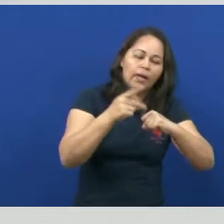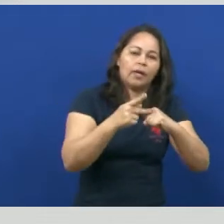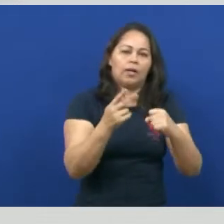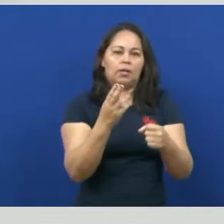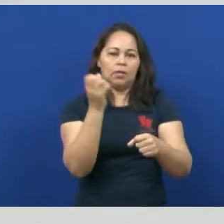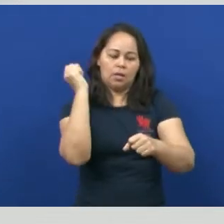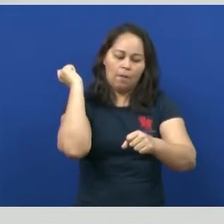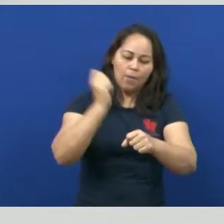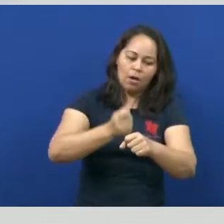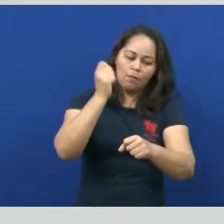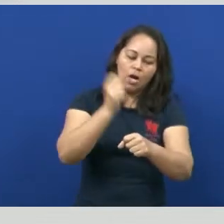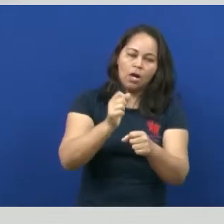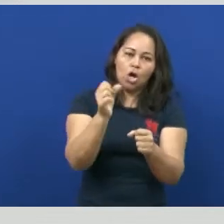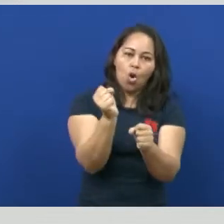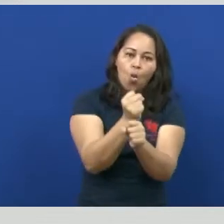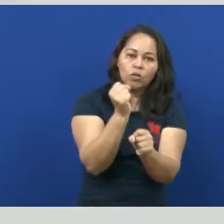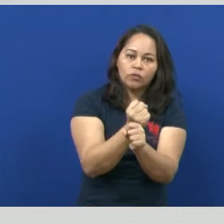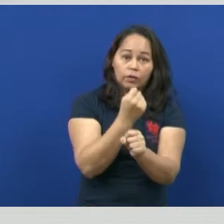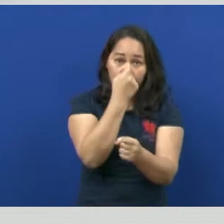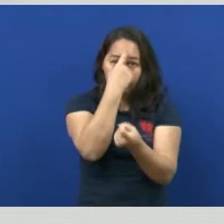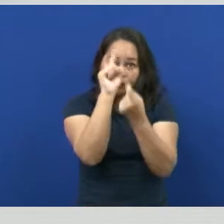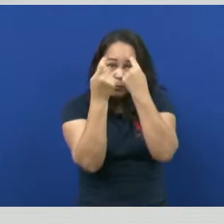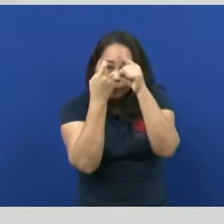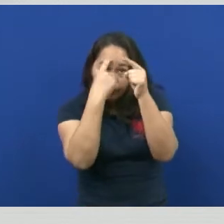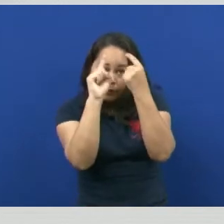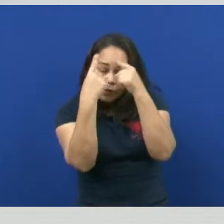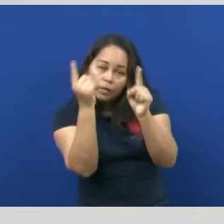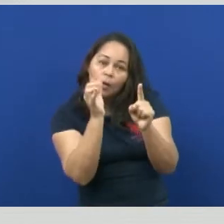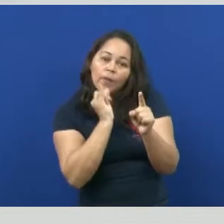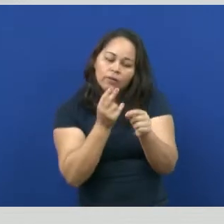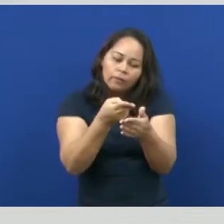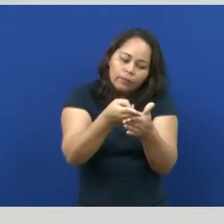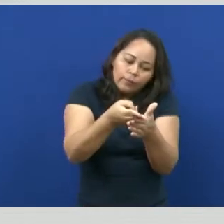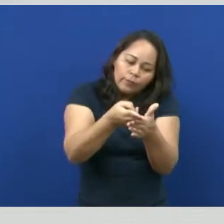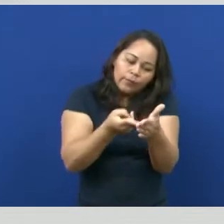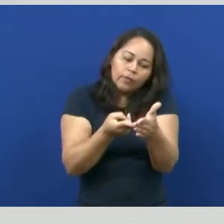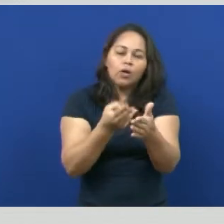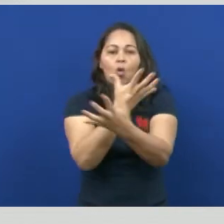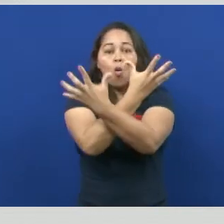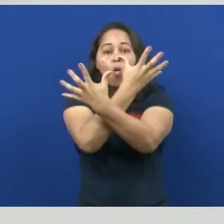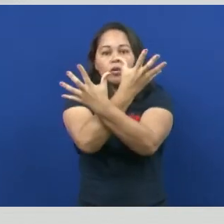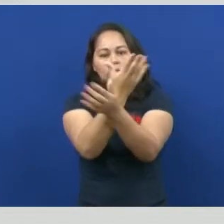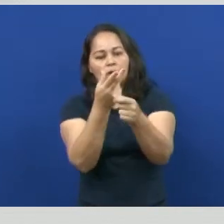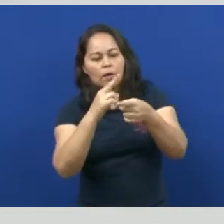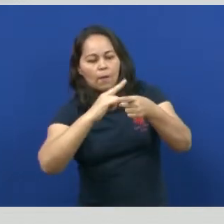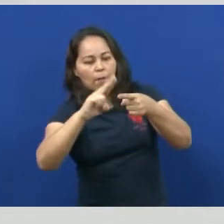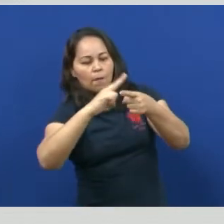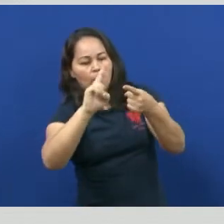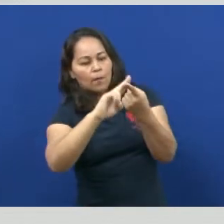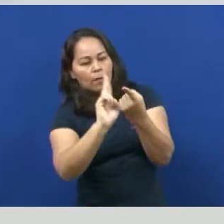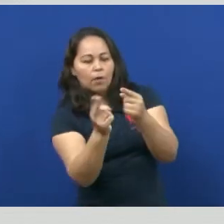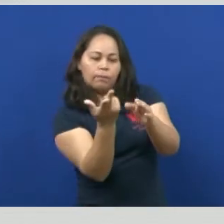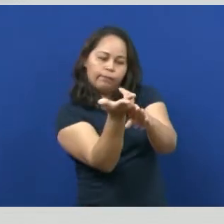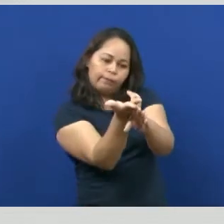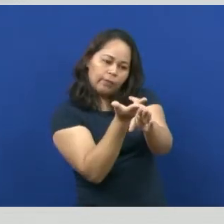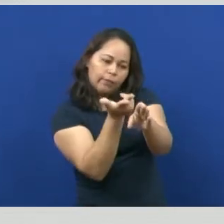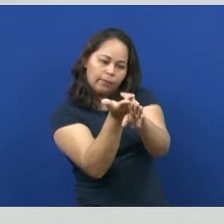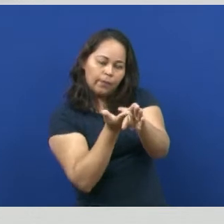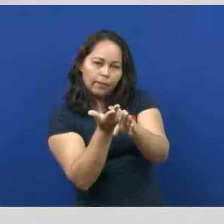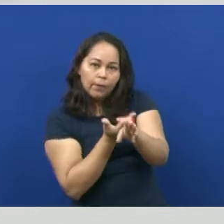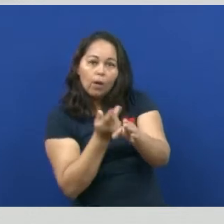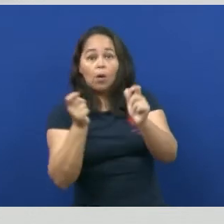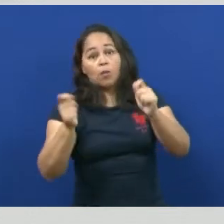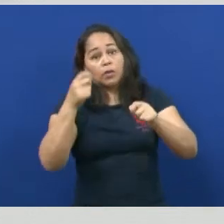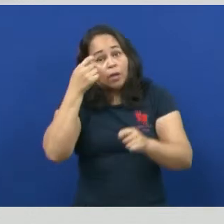a madeira. O homem consegue colocar um pedaço cortante de osso numa madeira, ele amarra e a partir dali ele já tem